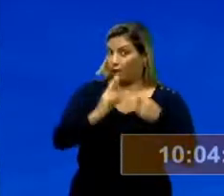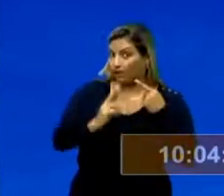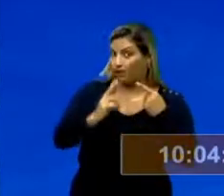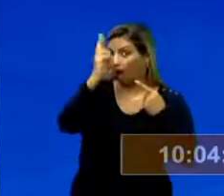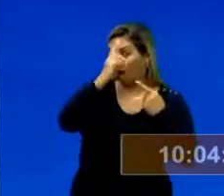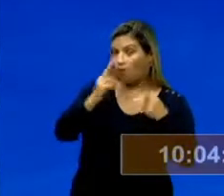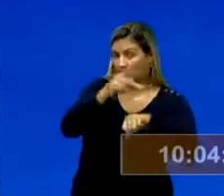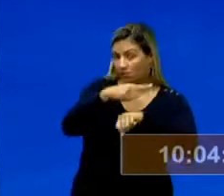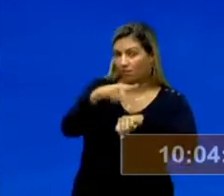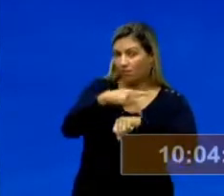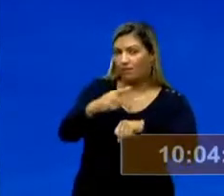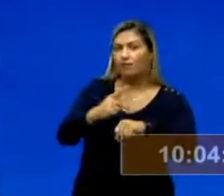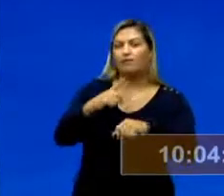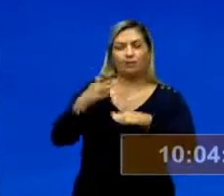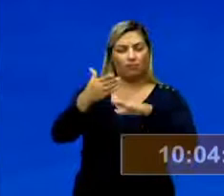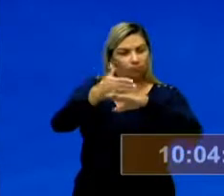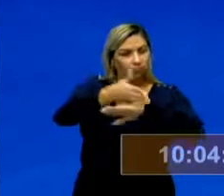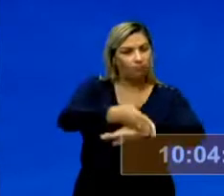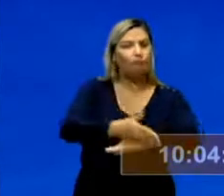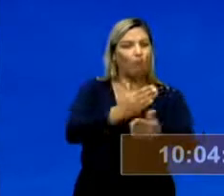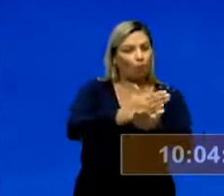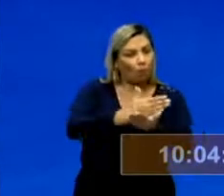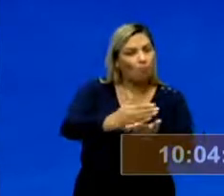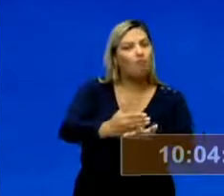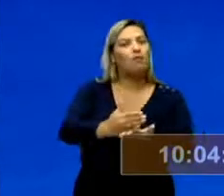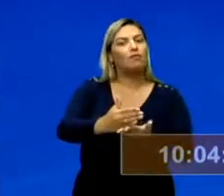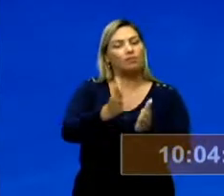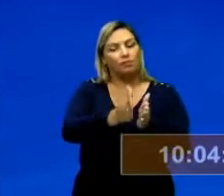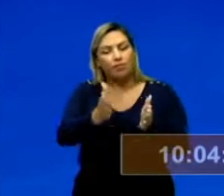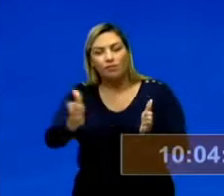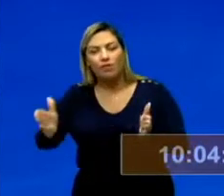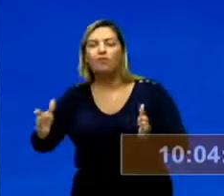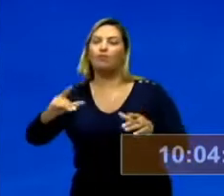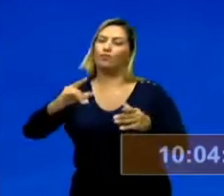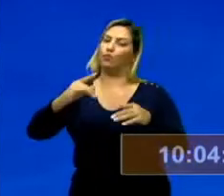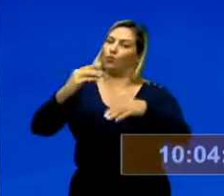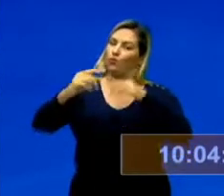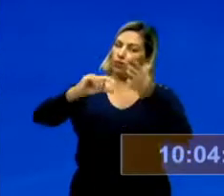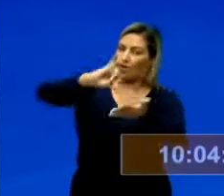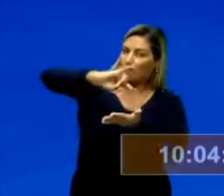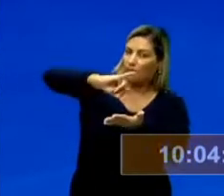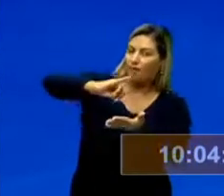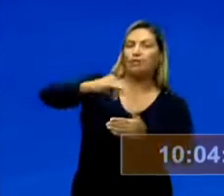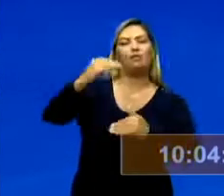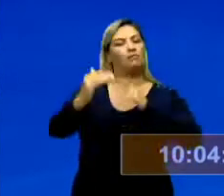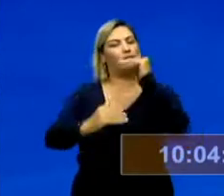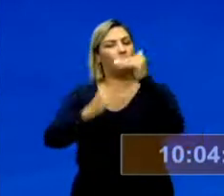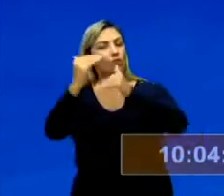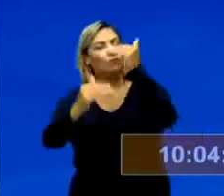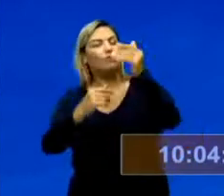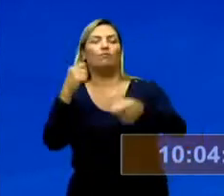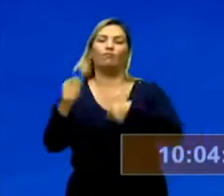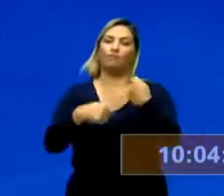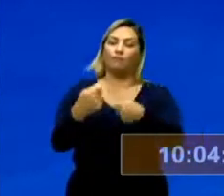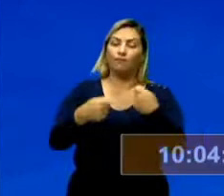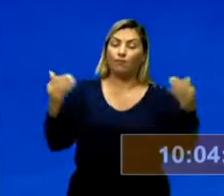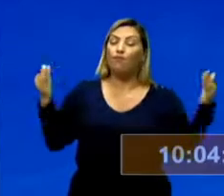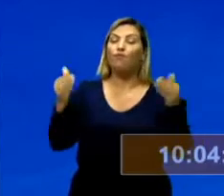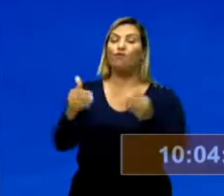e a Rússia entra dentro desse processo capitalista, de desenvolvimento do capitalismo, de uma economia